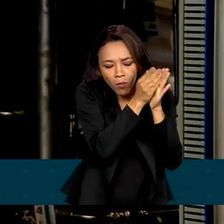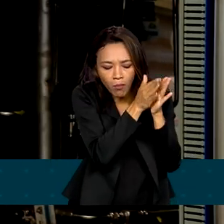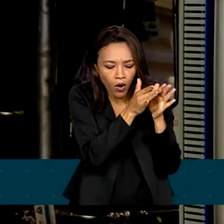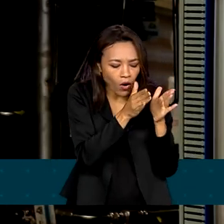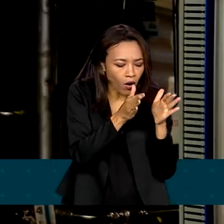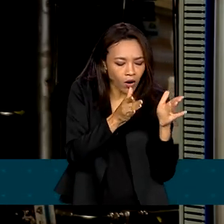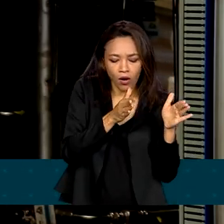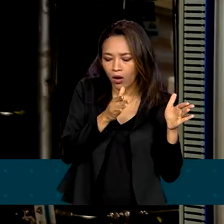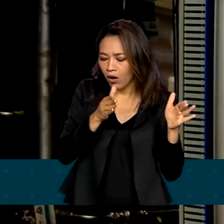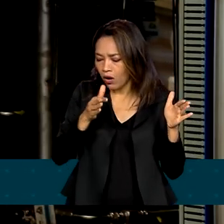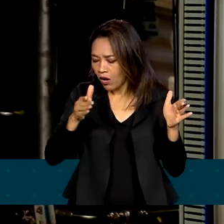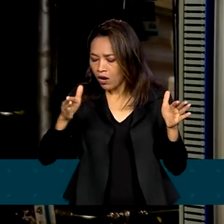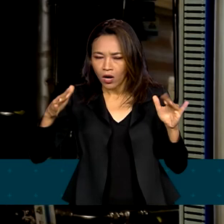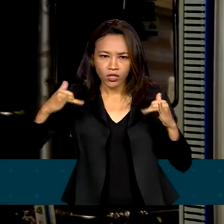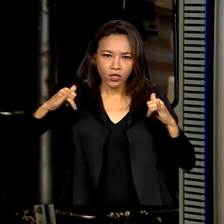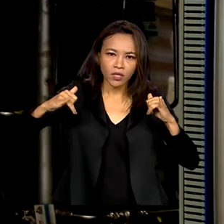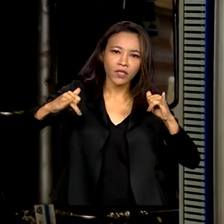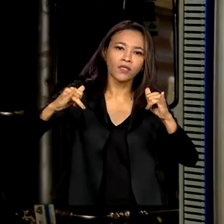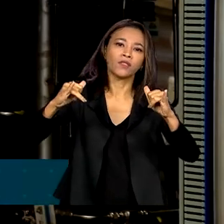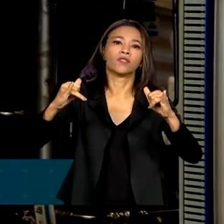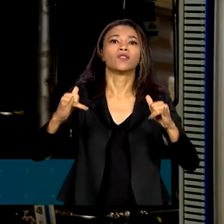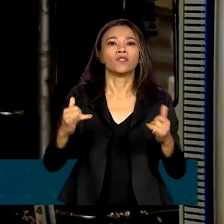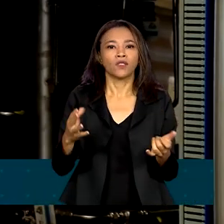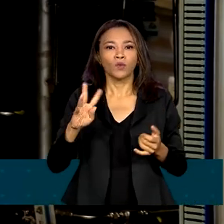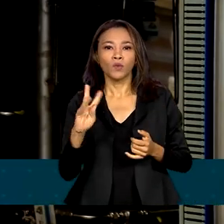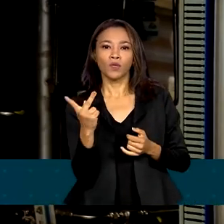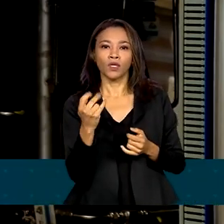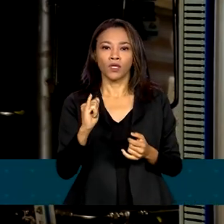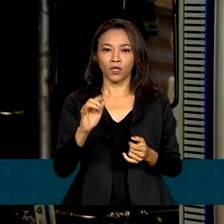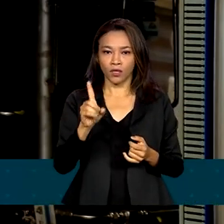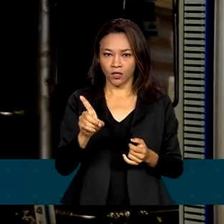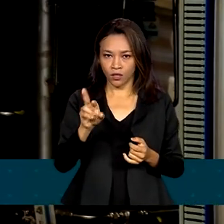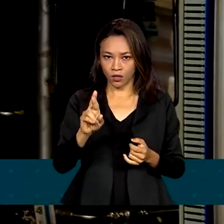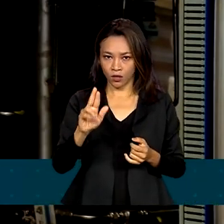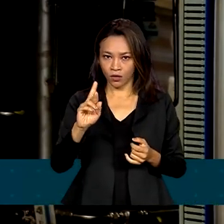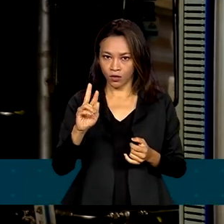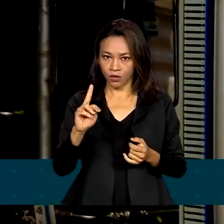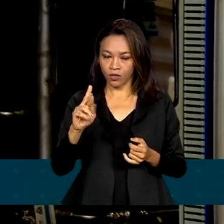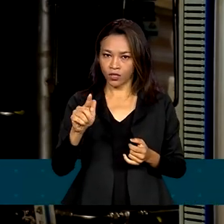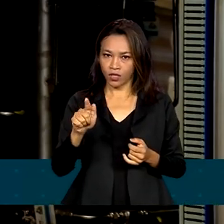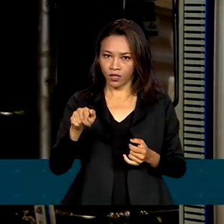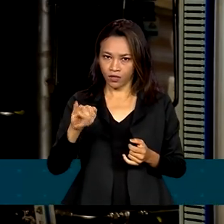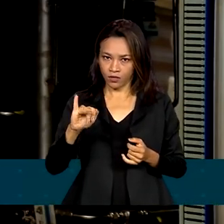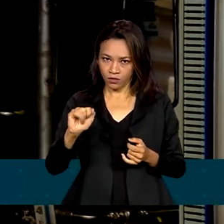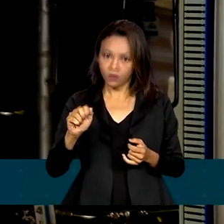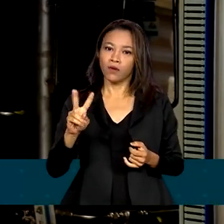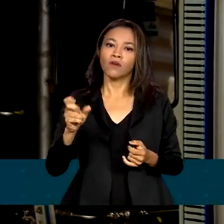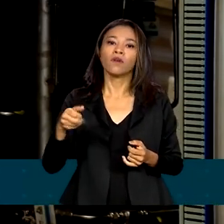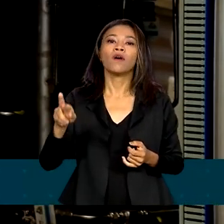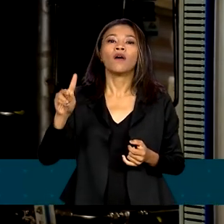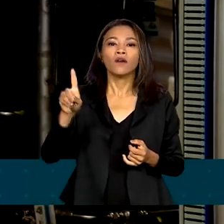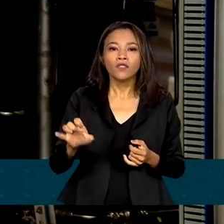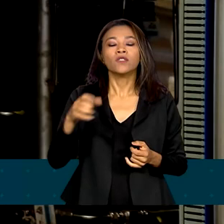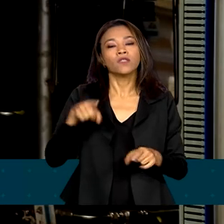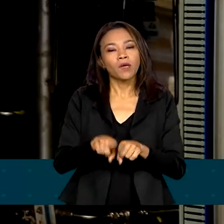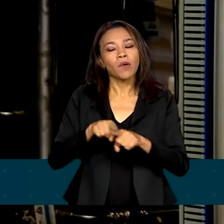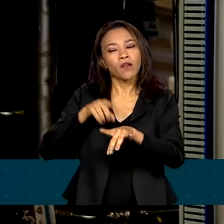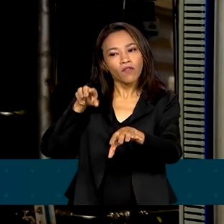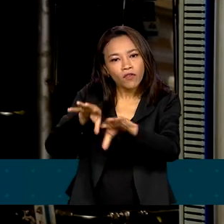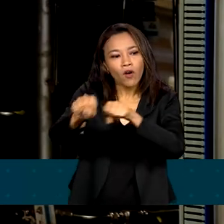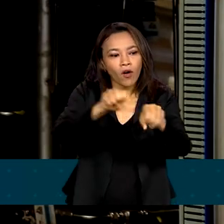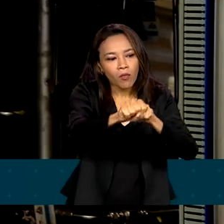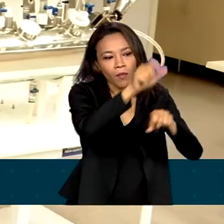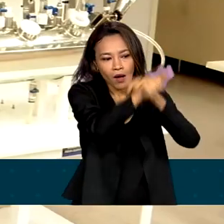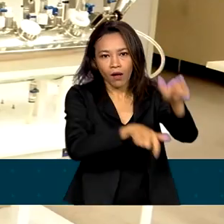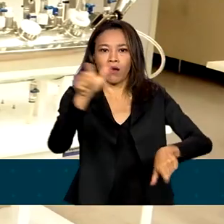poder oferecer isso como competência técnica, formar pessoas, que é o grande papel de uma instituição de